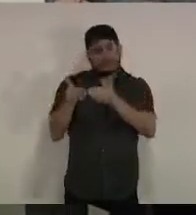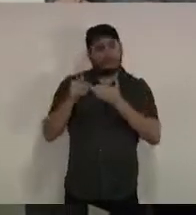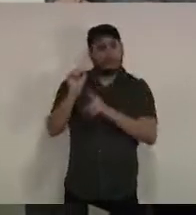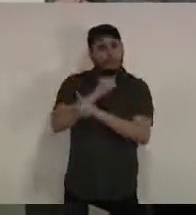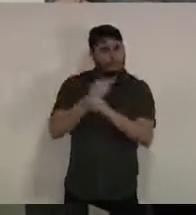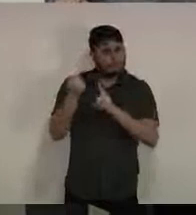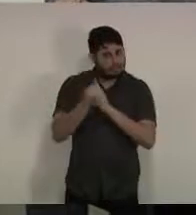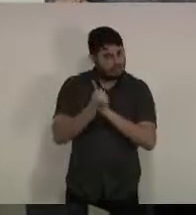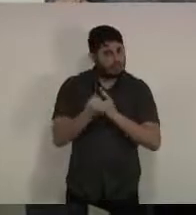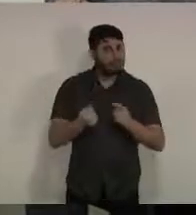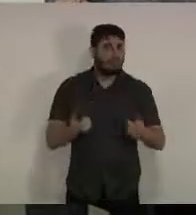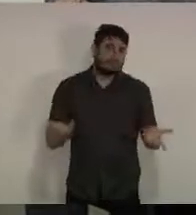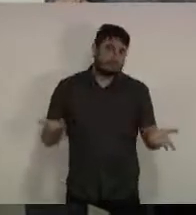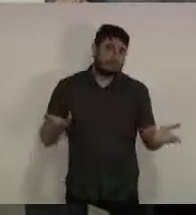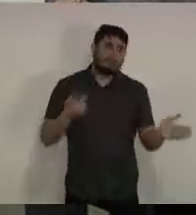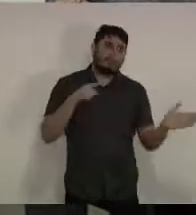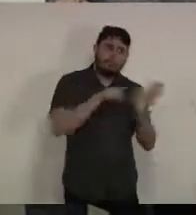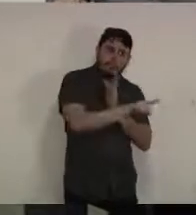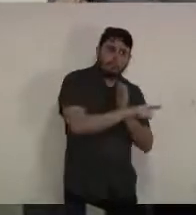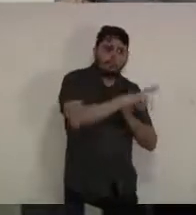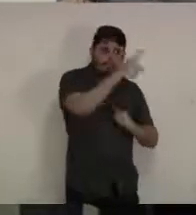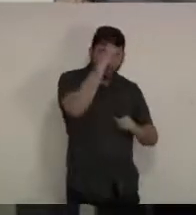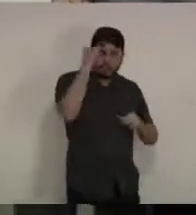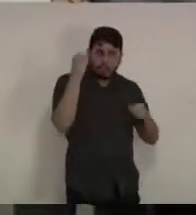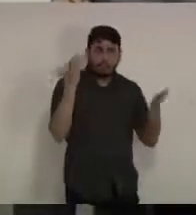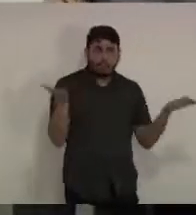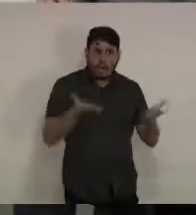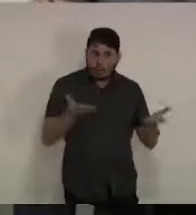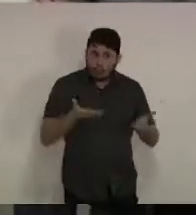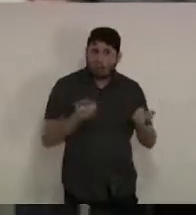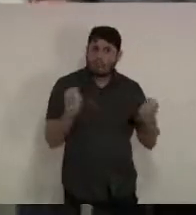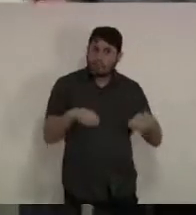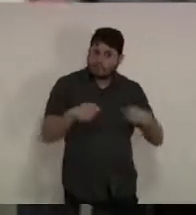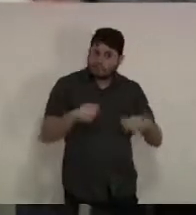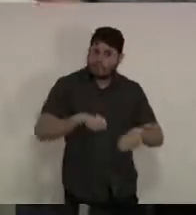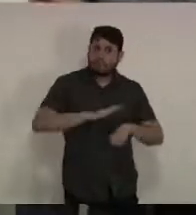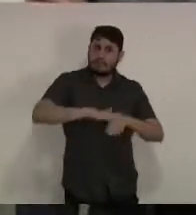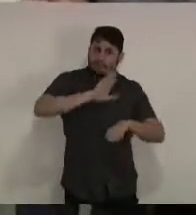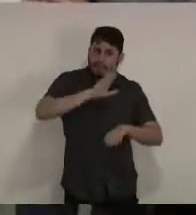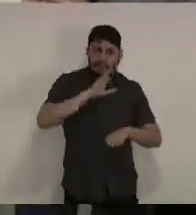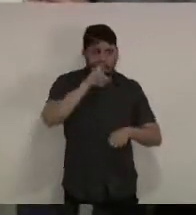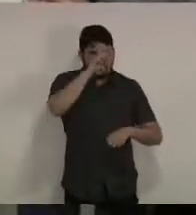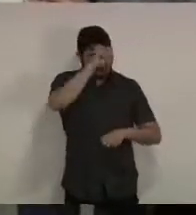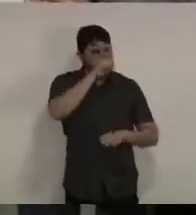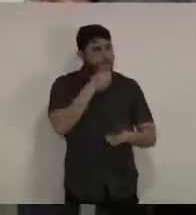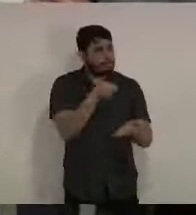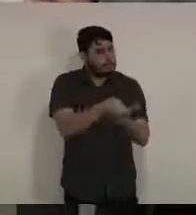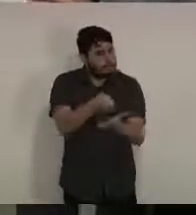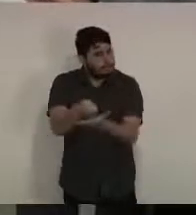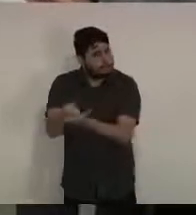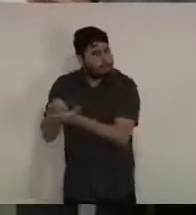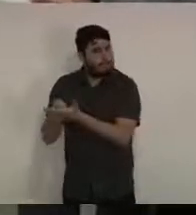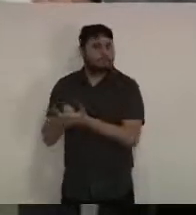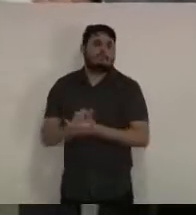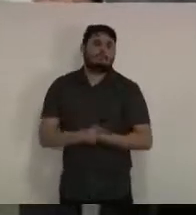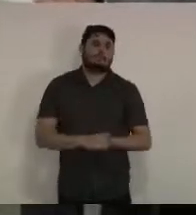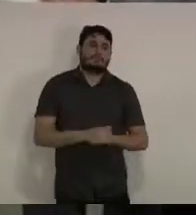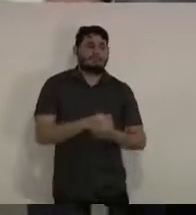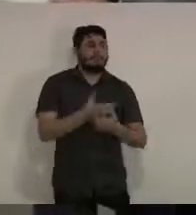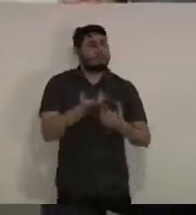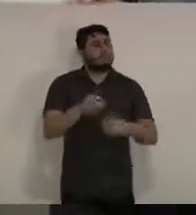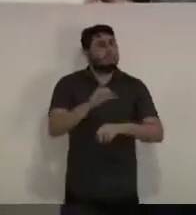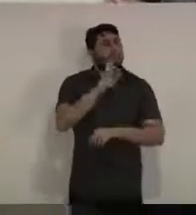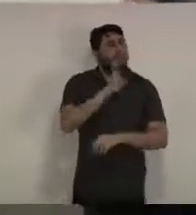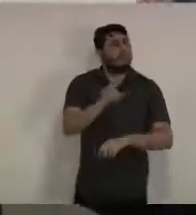de medidas mais duras por parte da prefeitura é importante salientar que nós temos uma equipe grande da